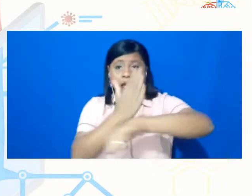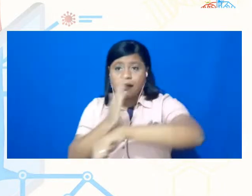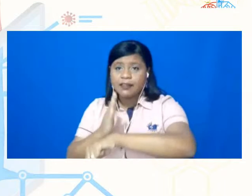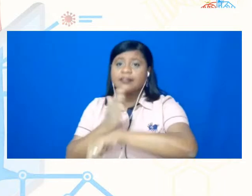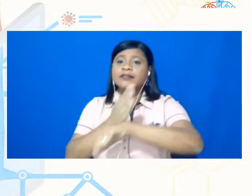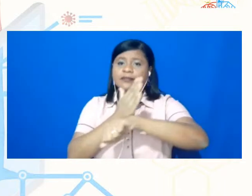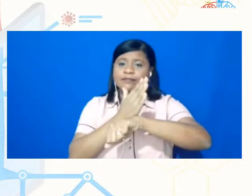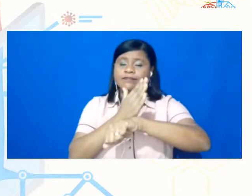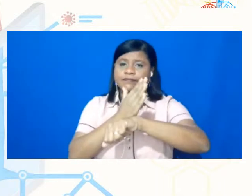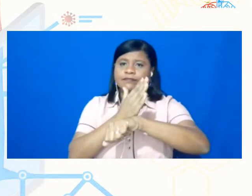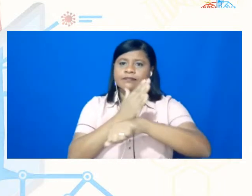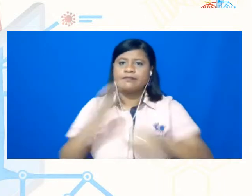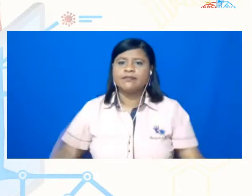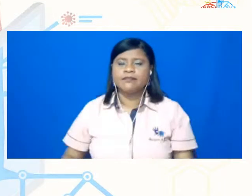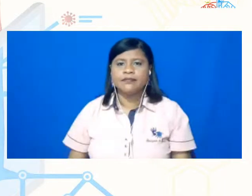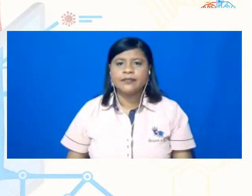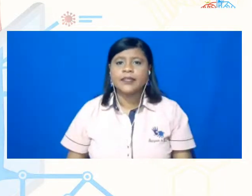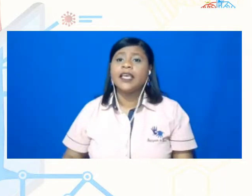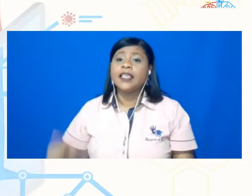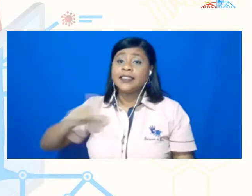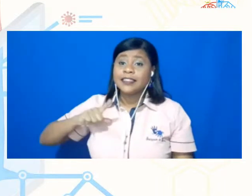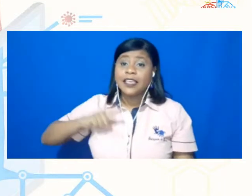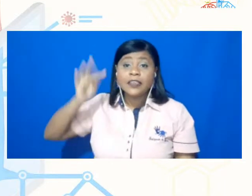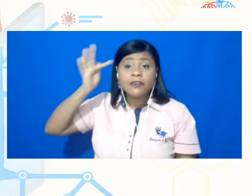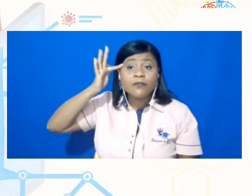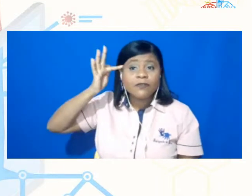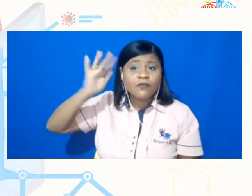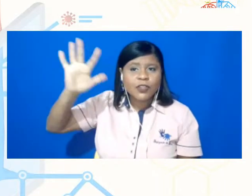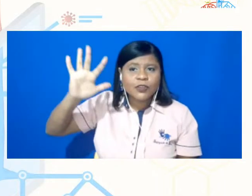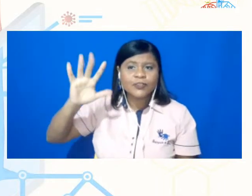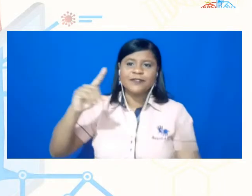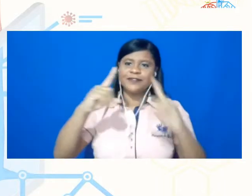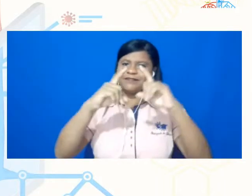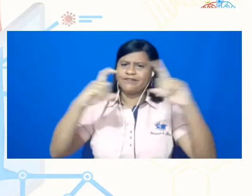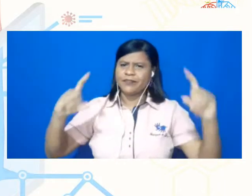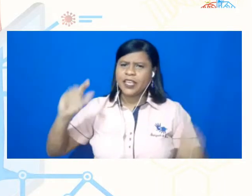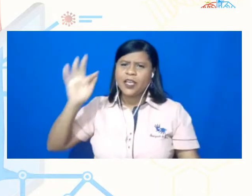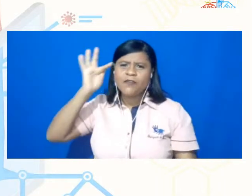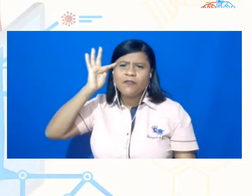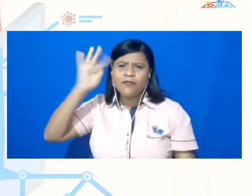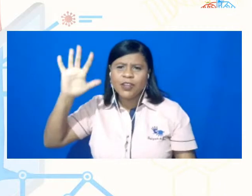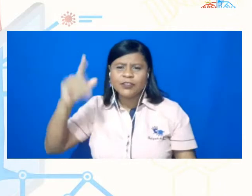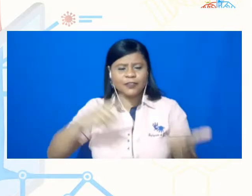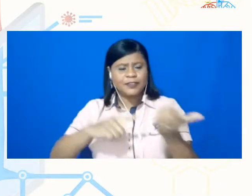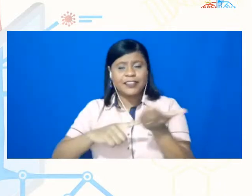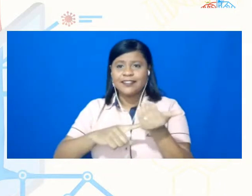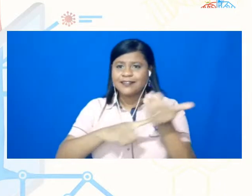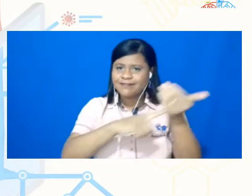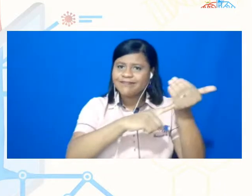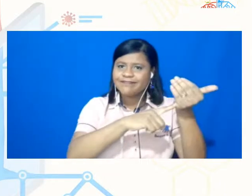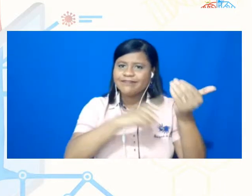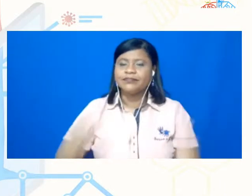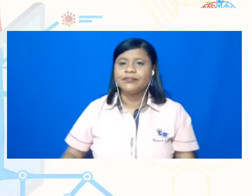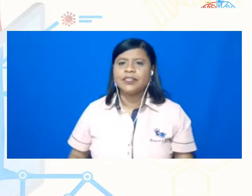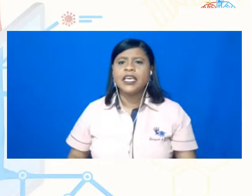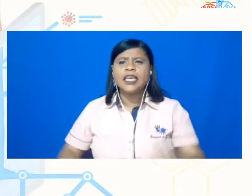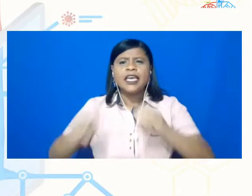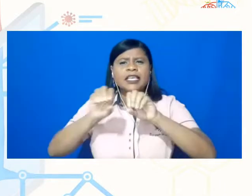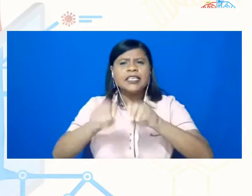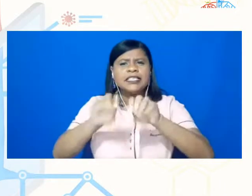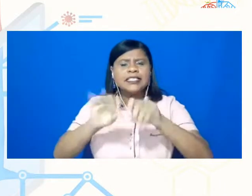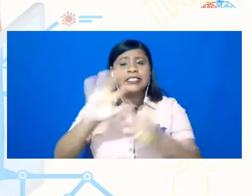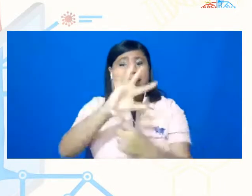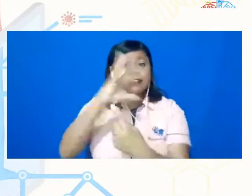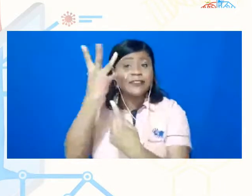nós temos filosofia da ciência, filosofia da tecnologia, ensino de arte na